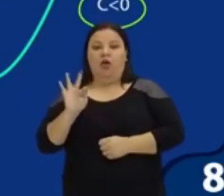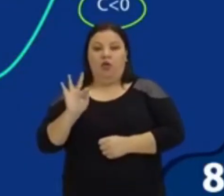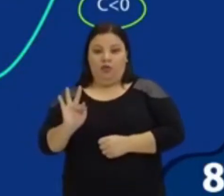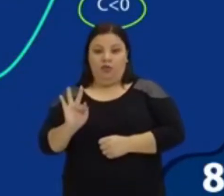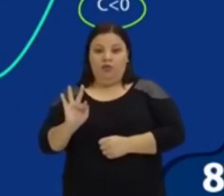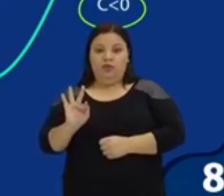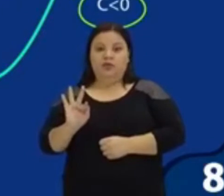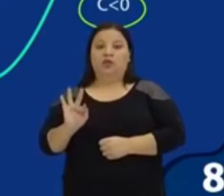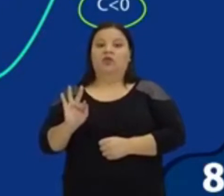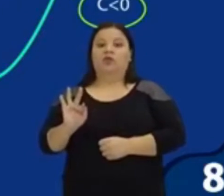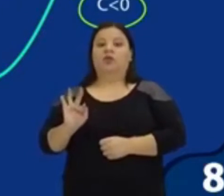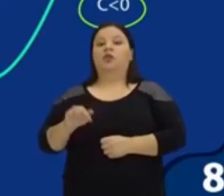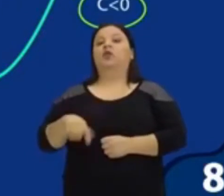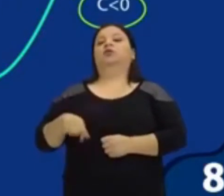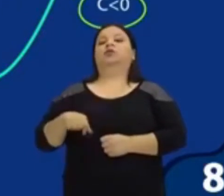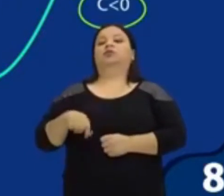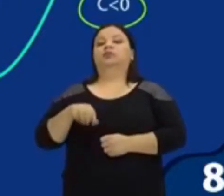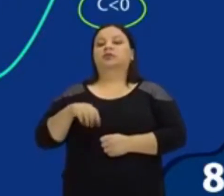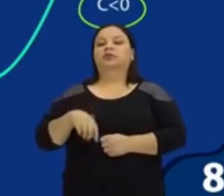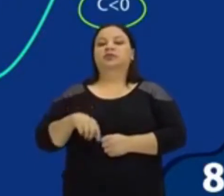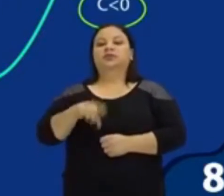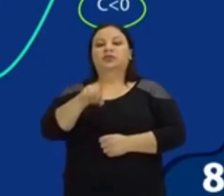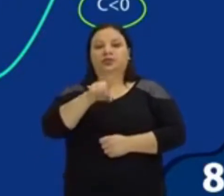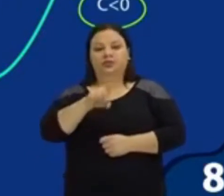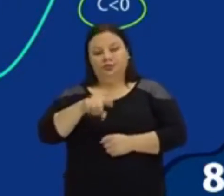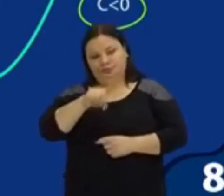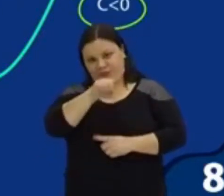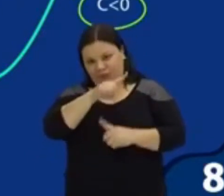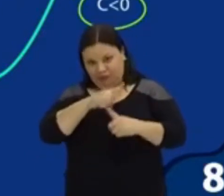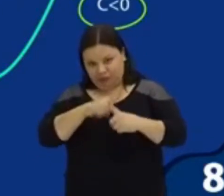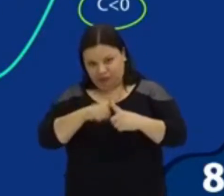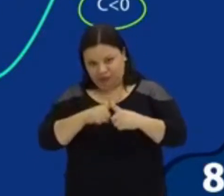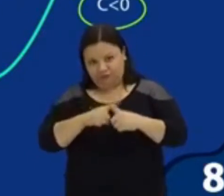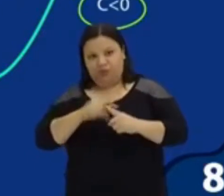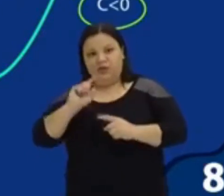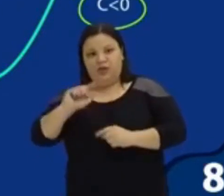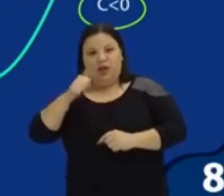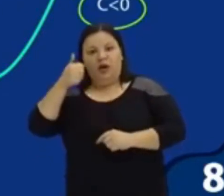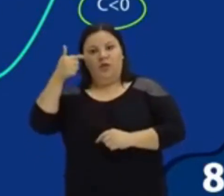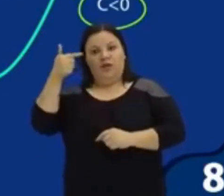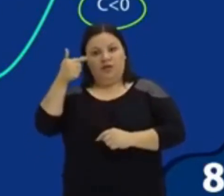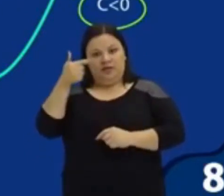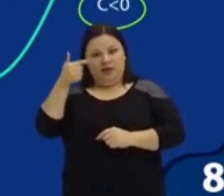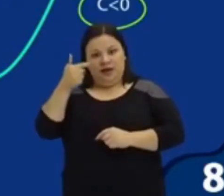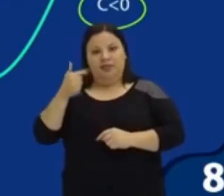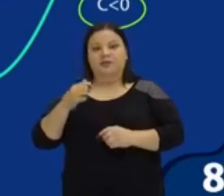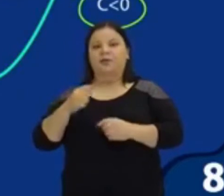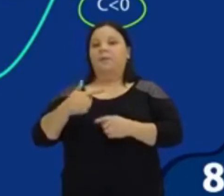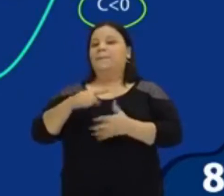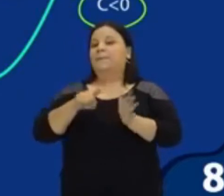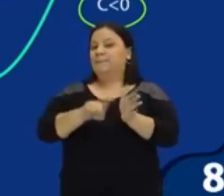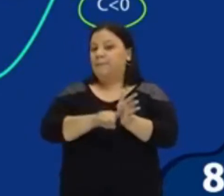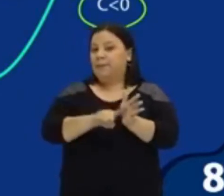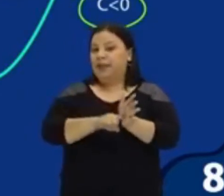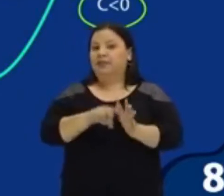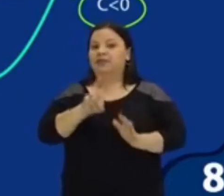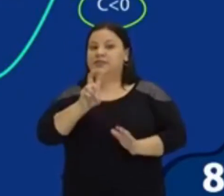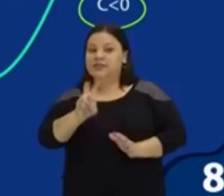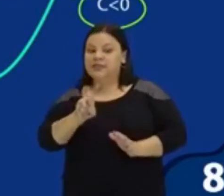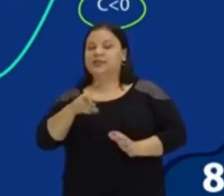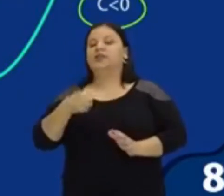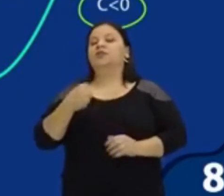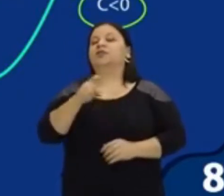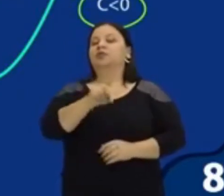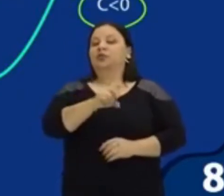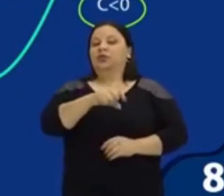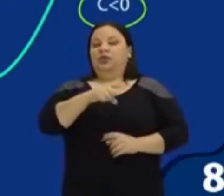5X mais 6. Como você vai analisar só o valor do C, aí aqui eu sei que o A vale 1 e